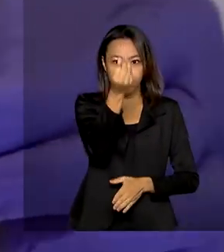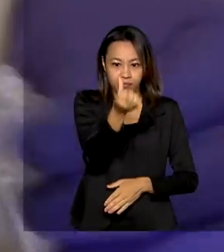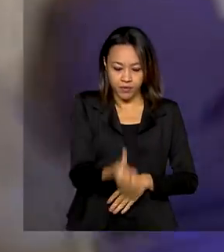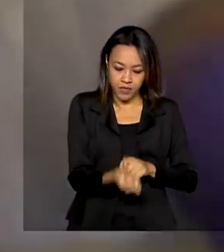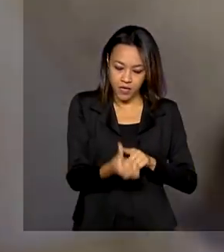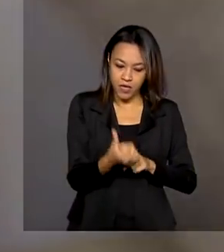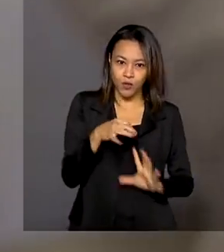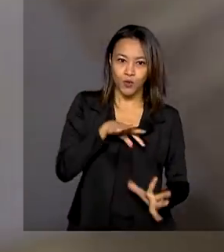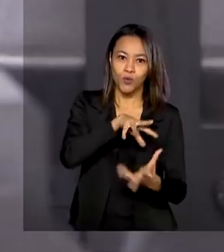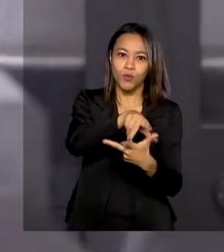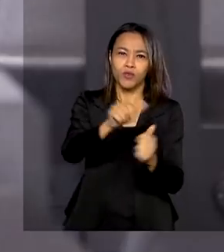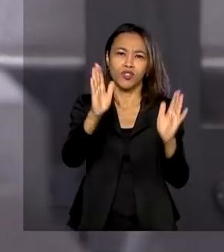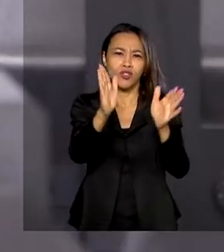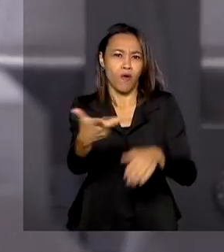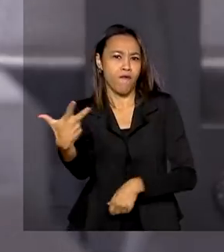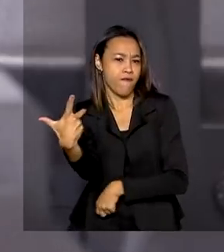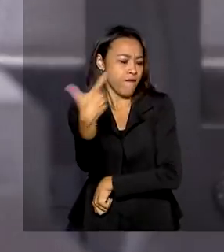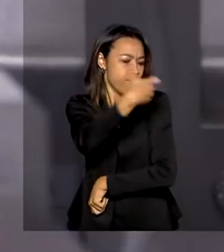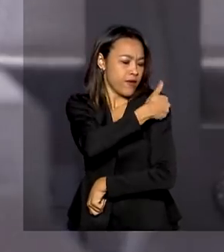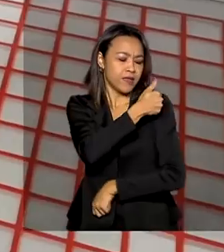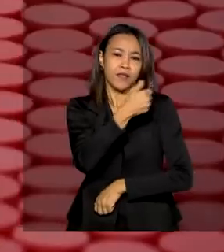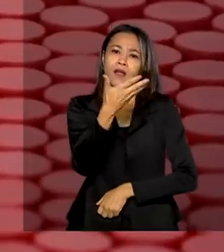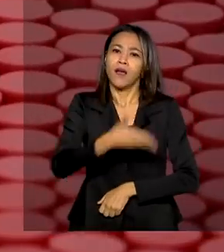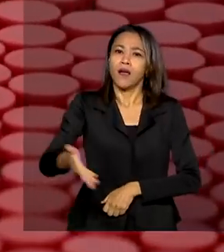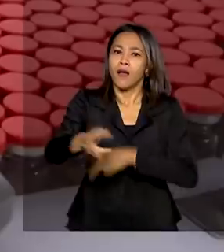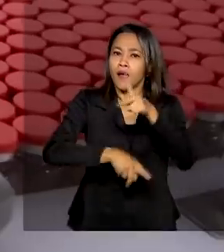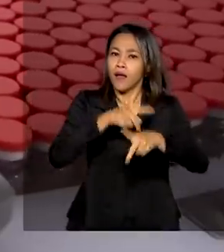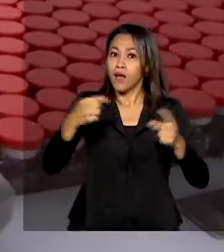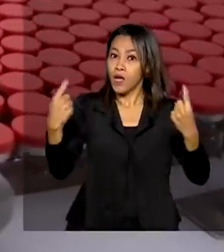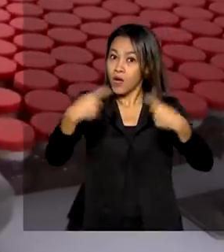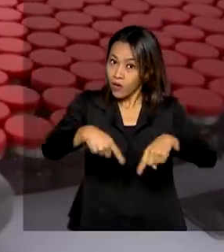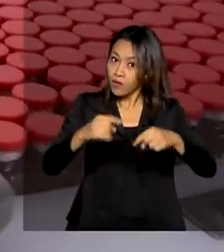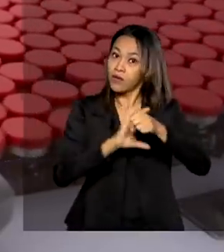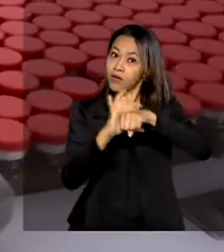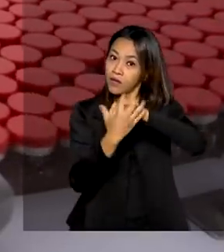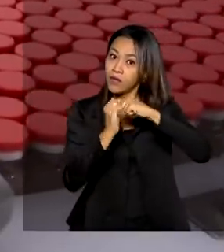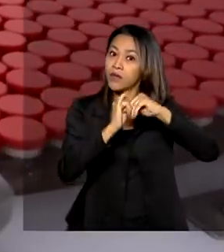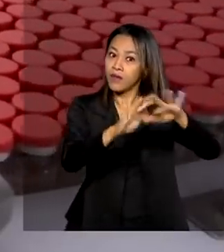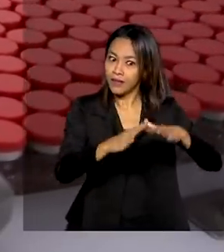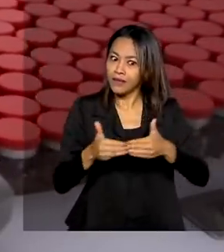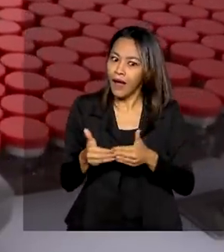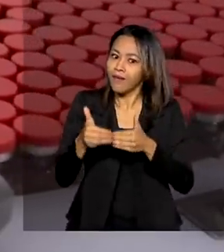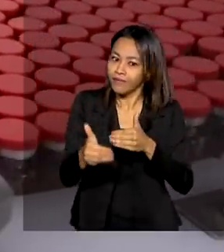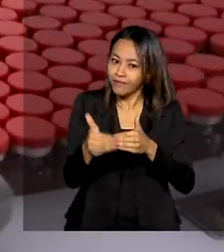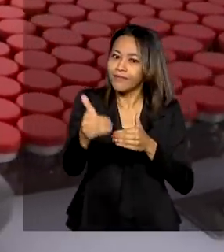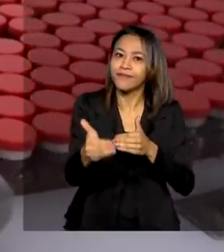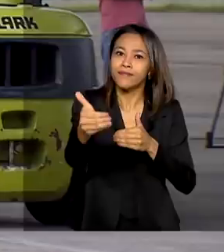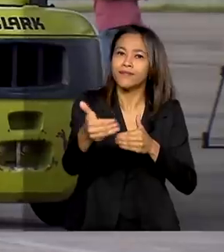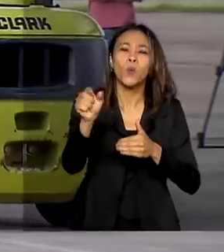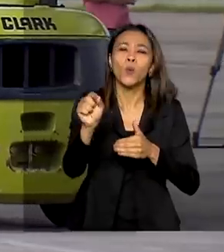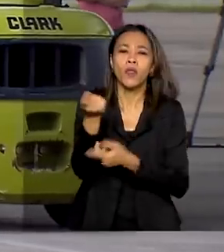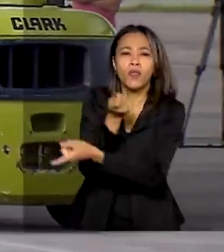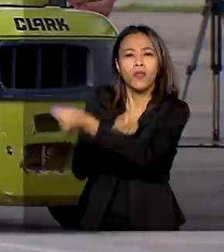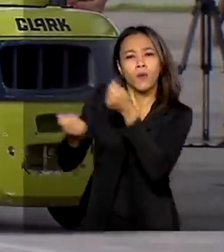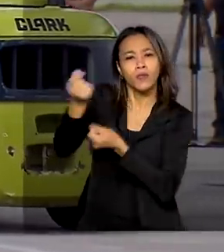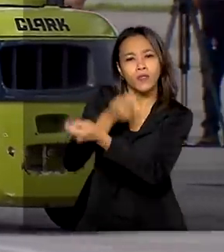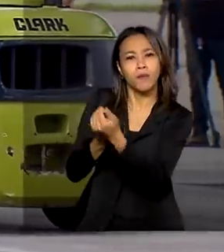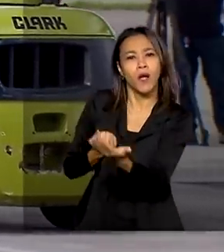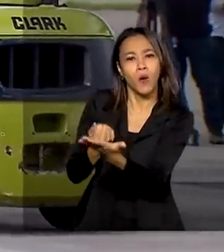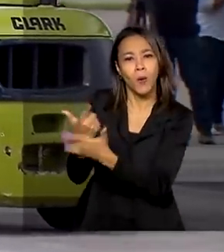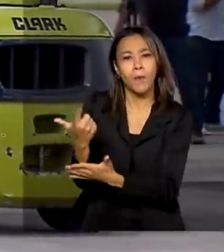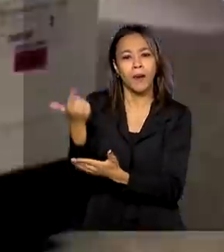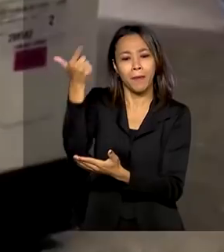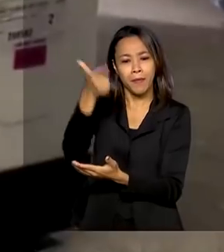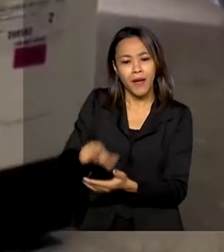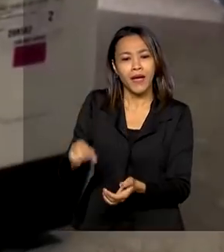que mais vacinou a população contra a Covid-19. E estão avançadas as negociações para a compra de